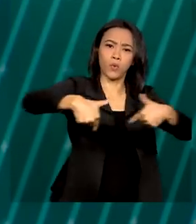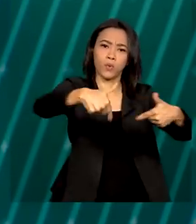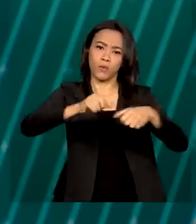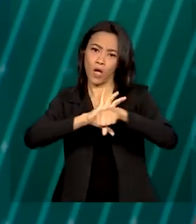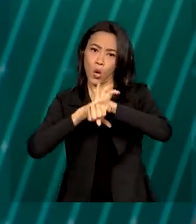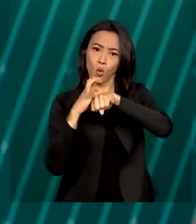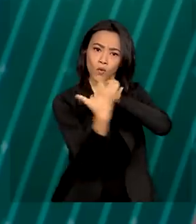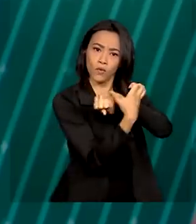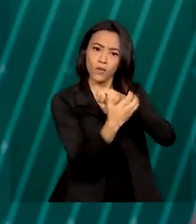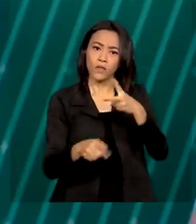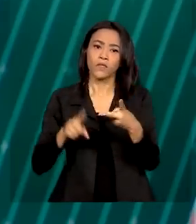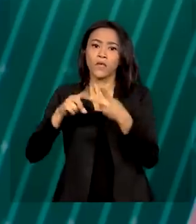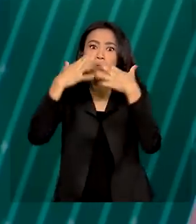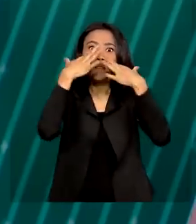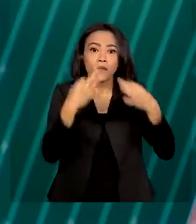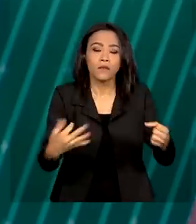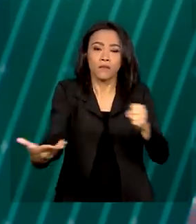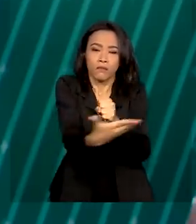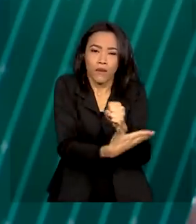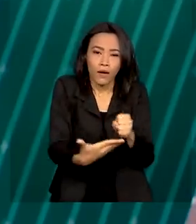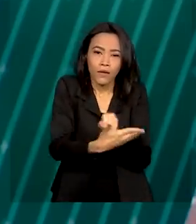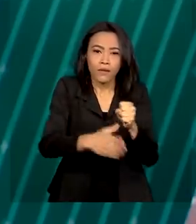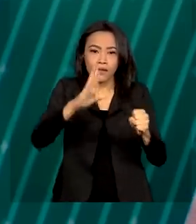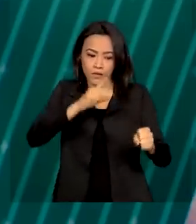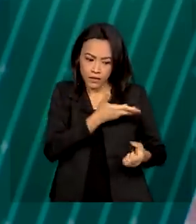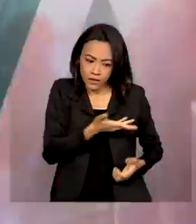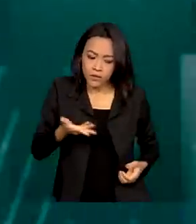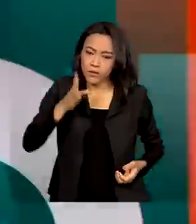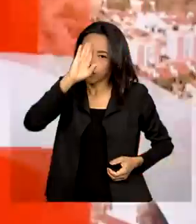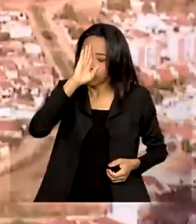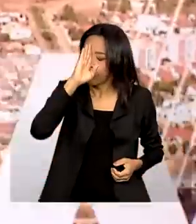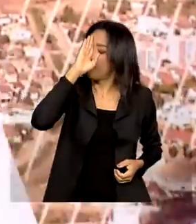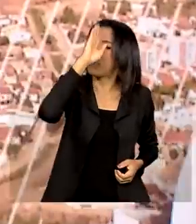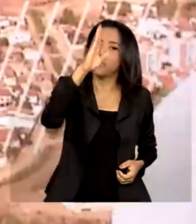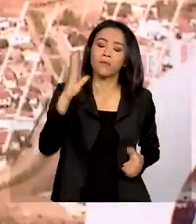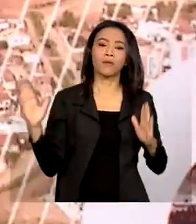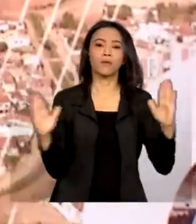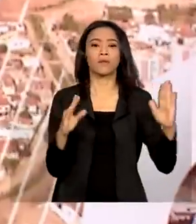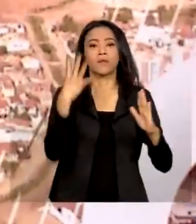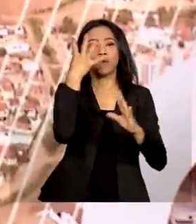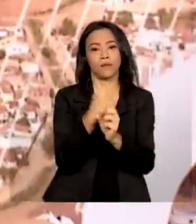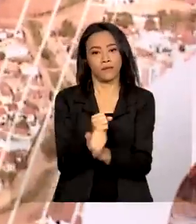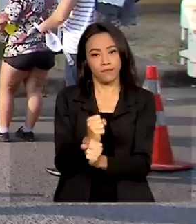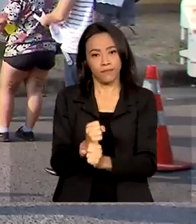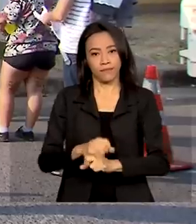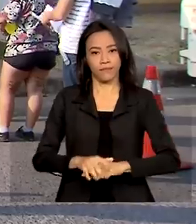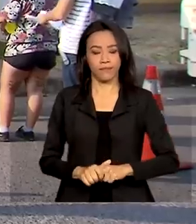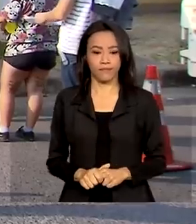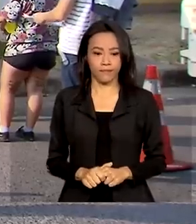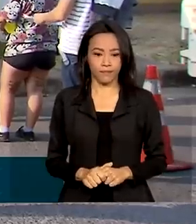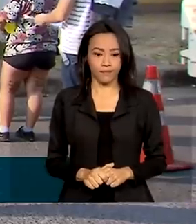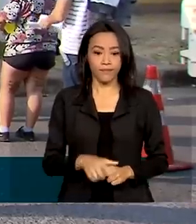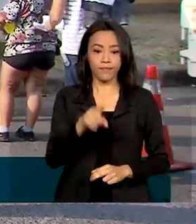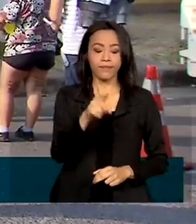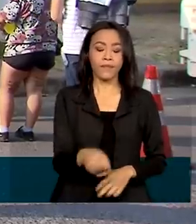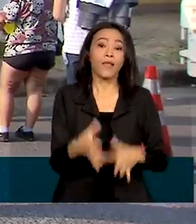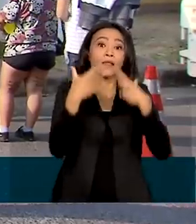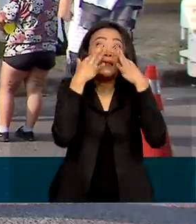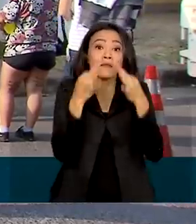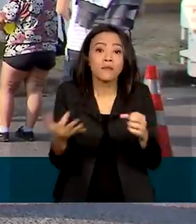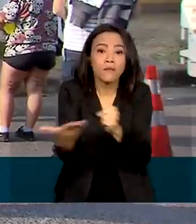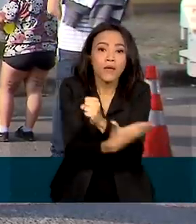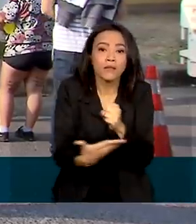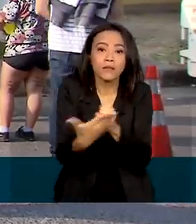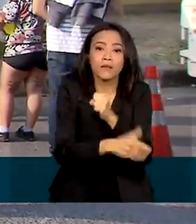fortalecimento da atenção primária foram prioridades nos últimos quatro anos. Na atenção primária,